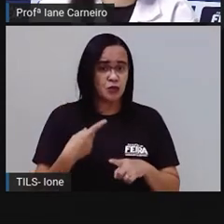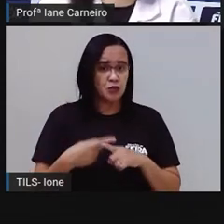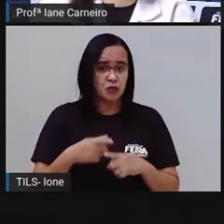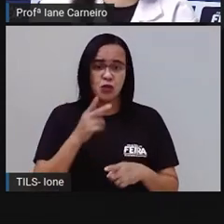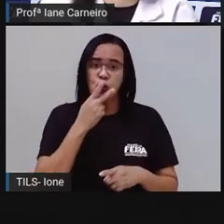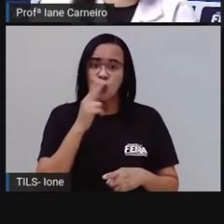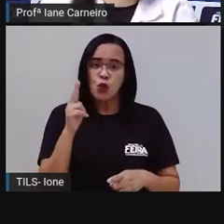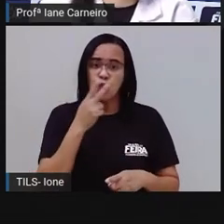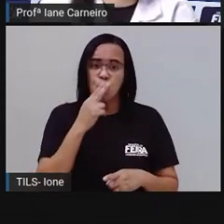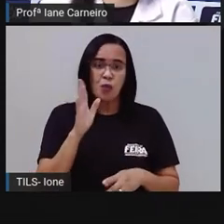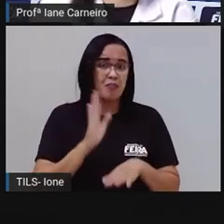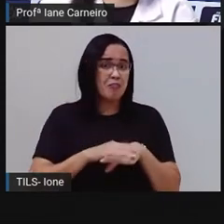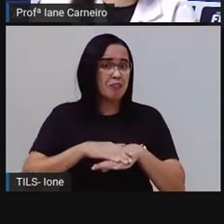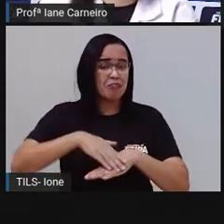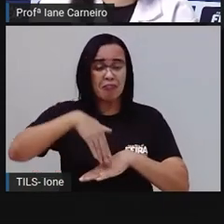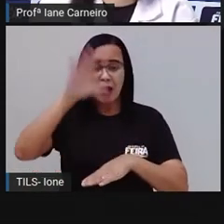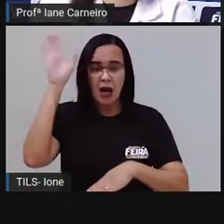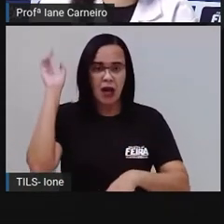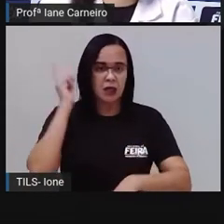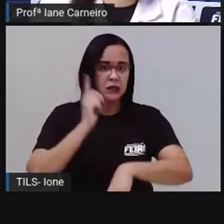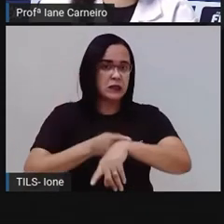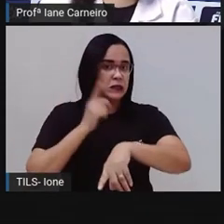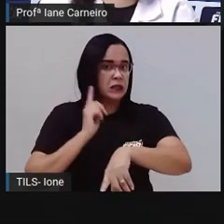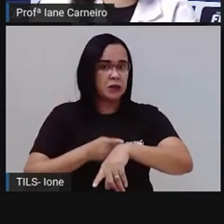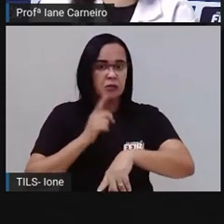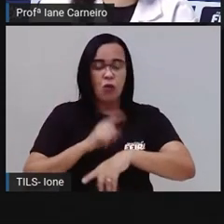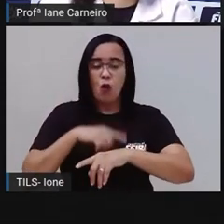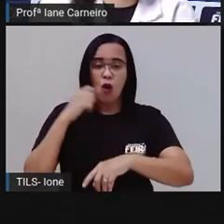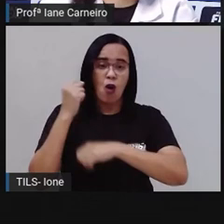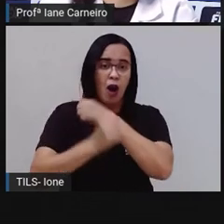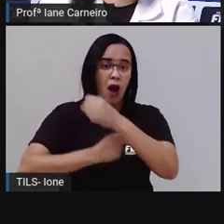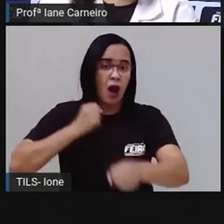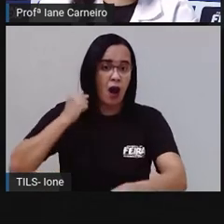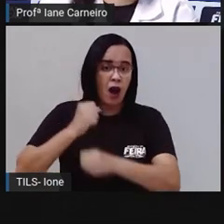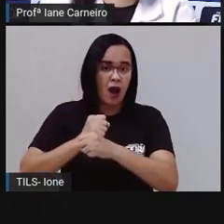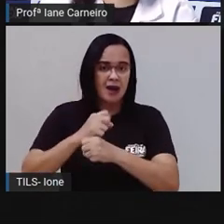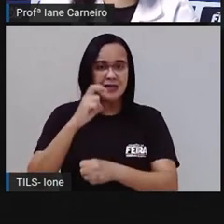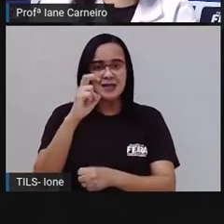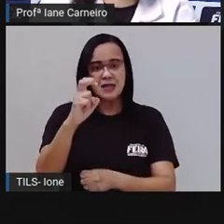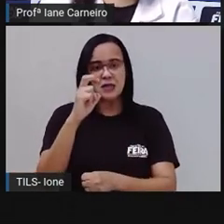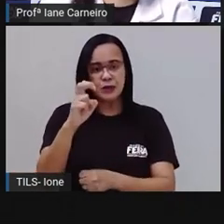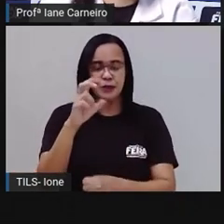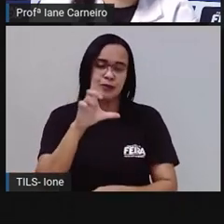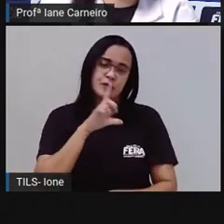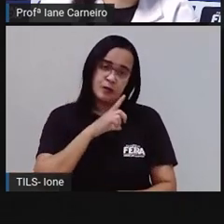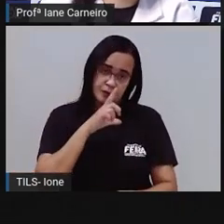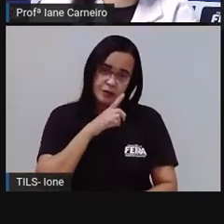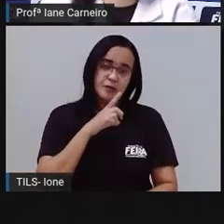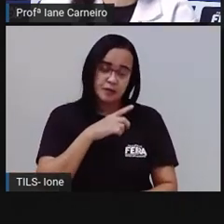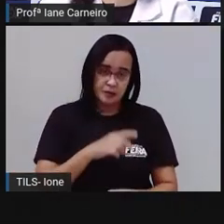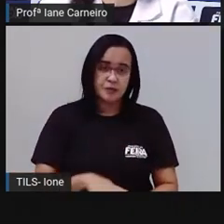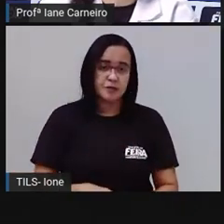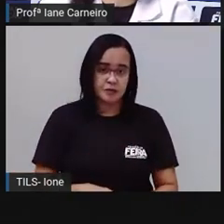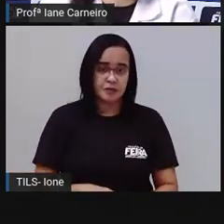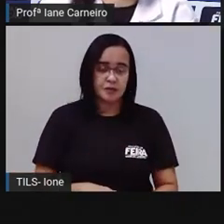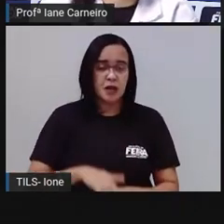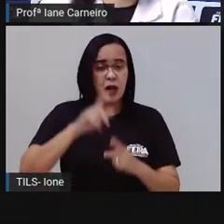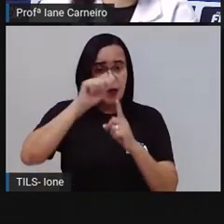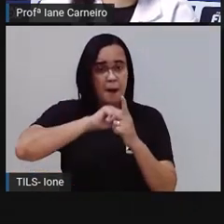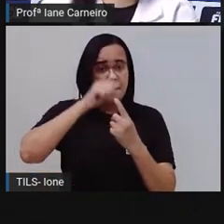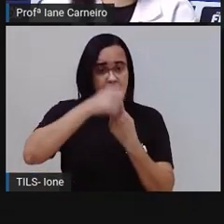cinco anos. Ele leva para se decompor. Olha só, a casca de banana leva seis meses e